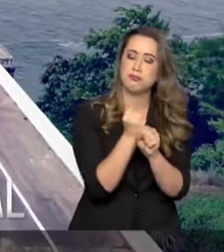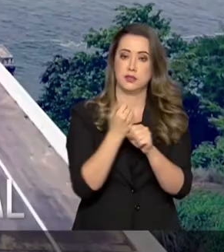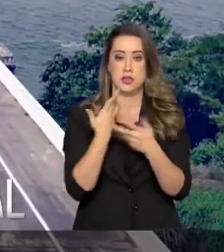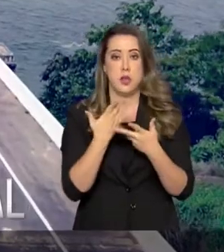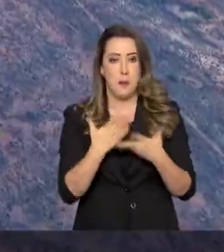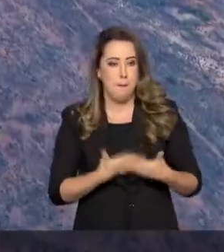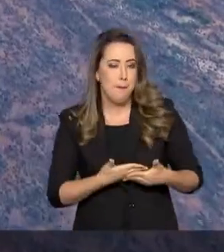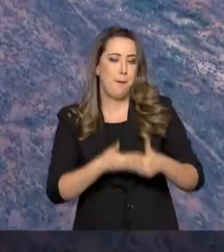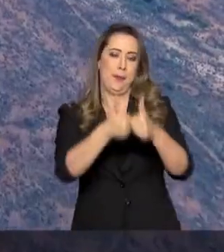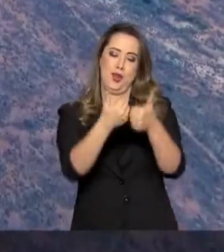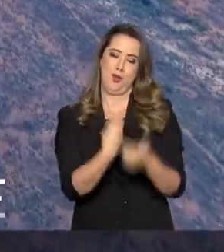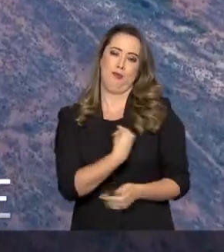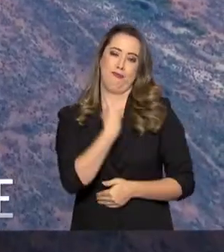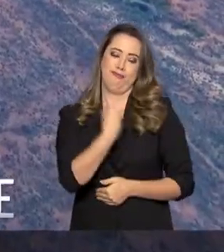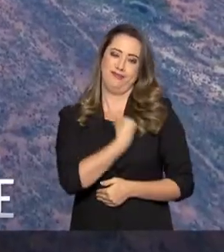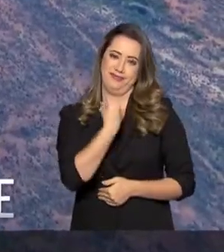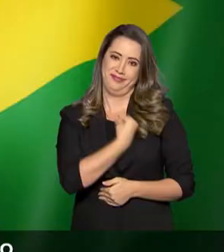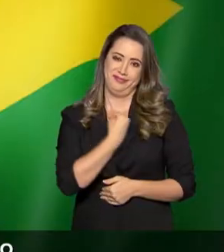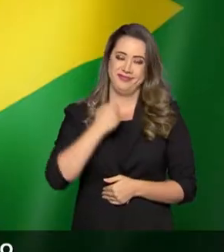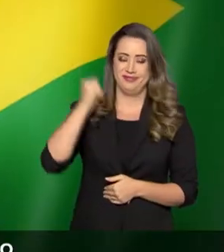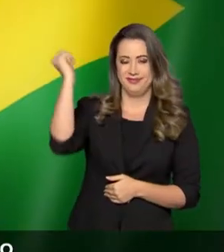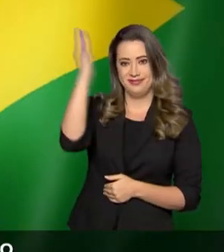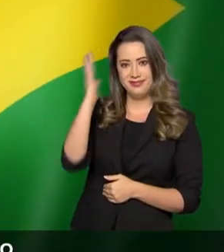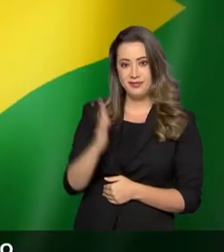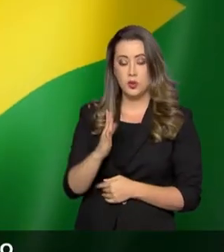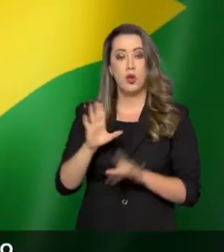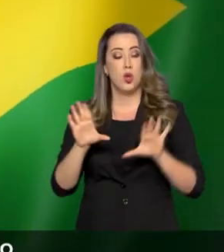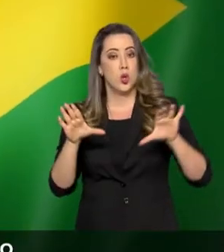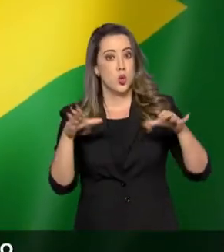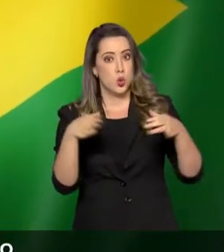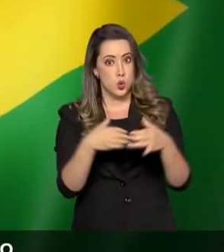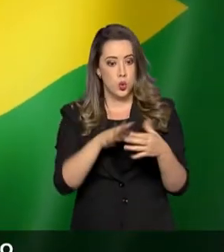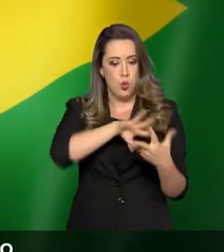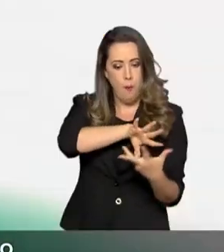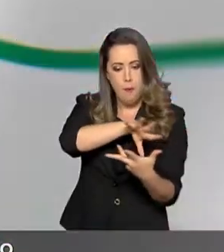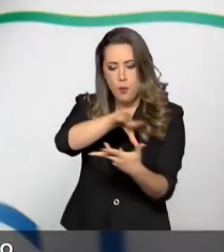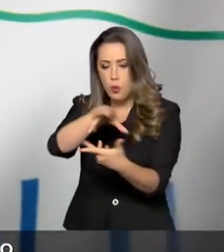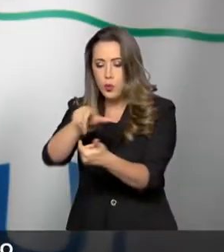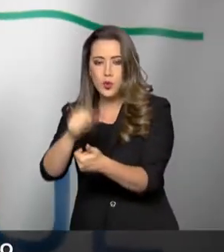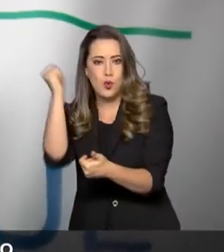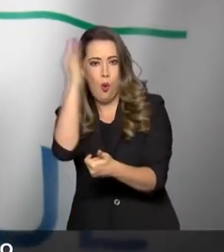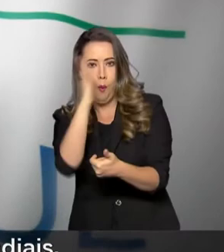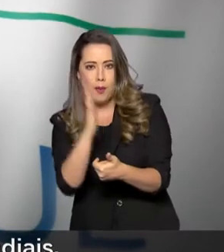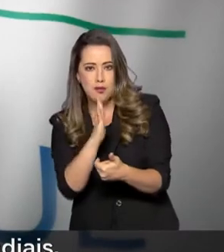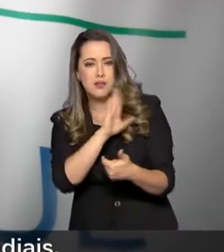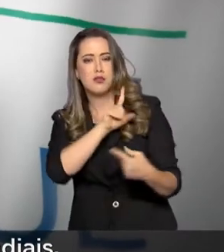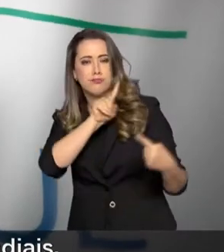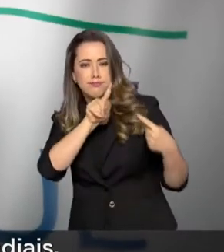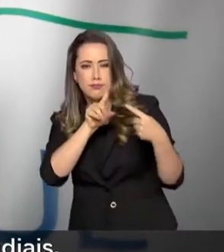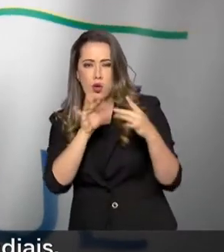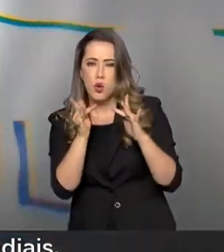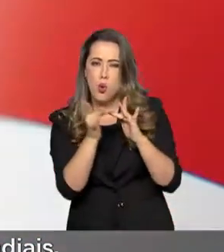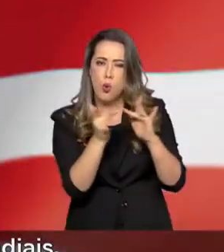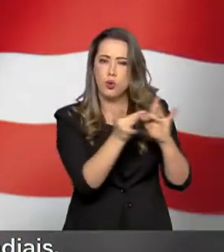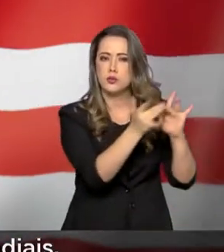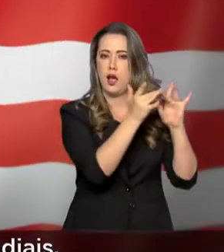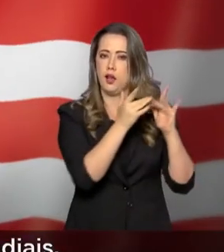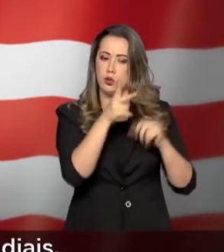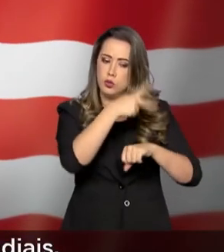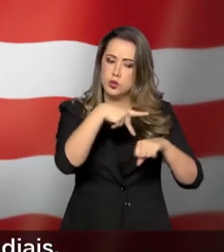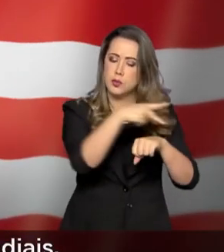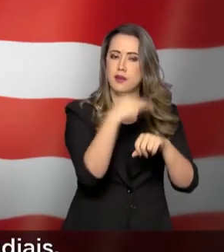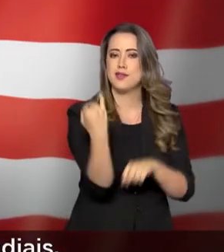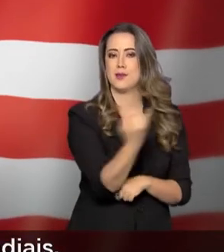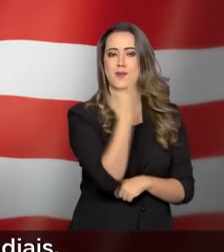melhores condições de vida aos brasileiros. Na área internacional, o Brasil prossegue alinhado às grandes democracias e